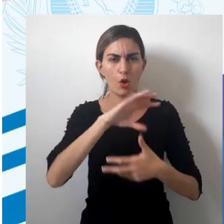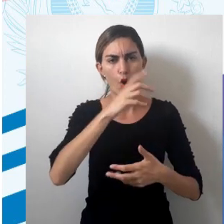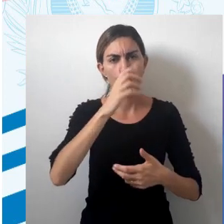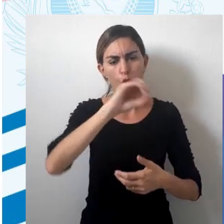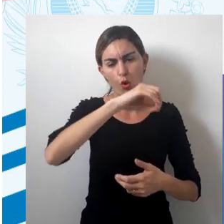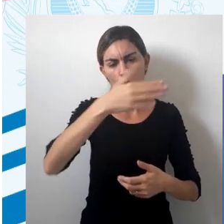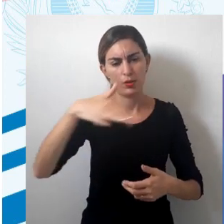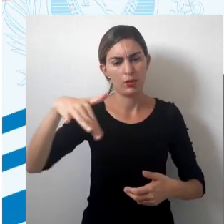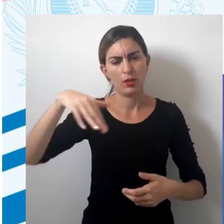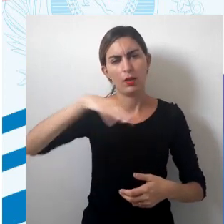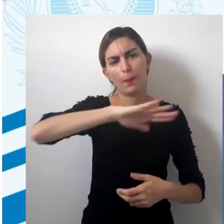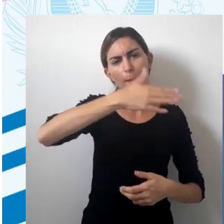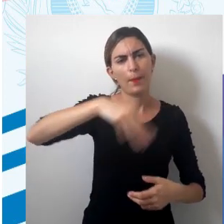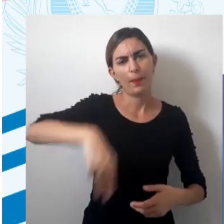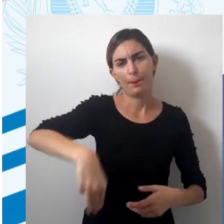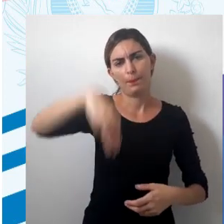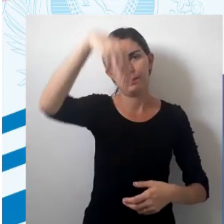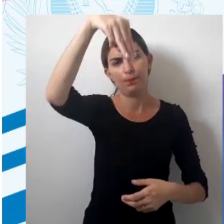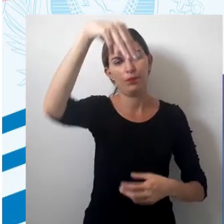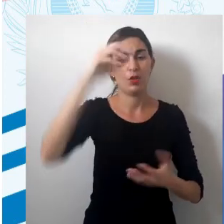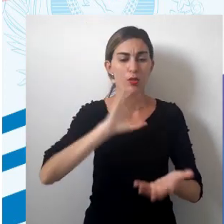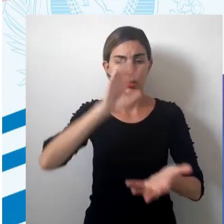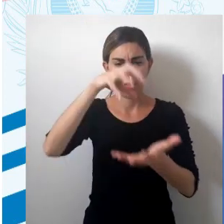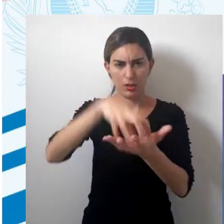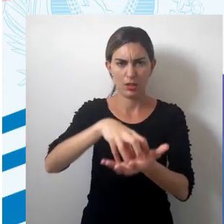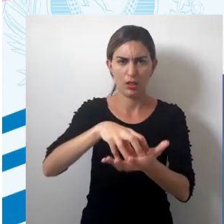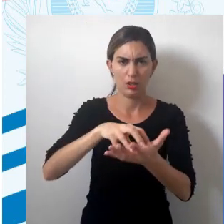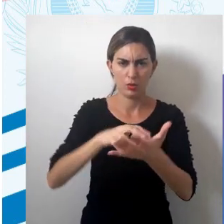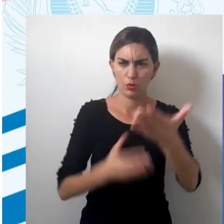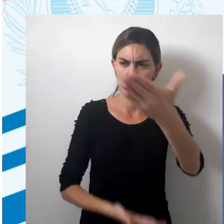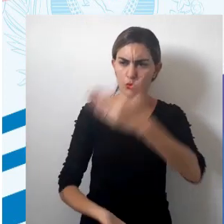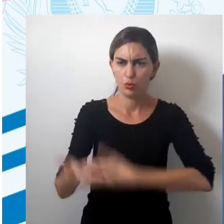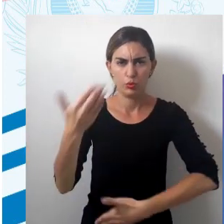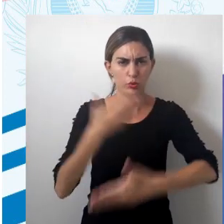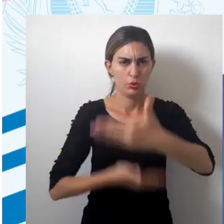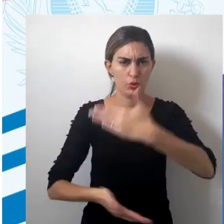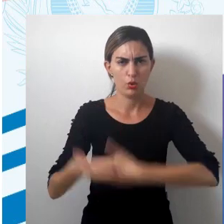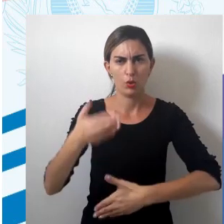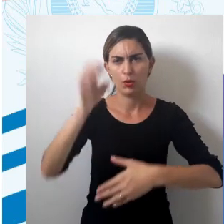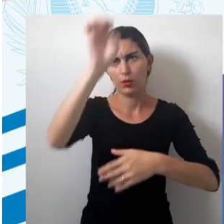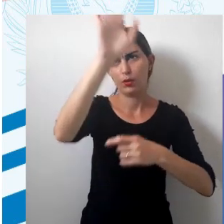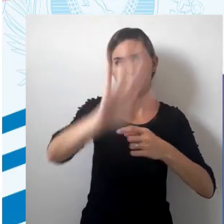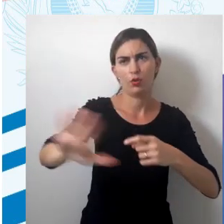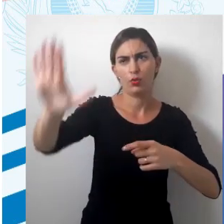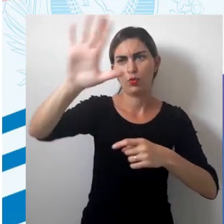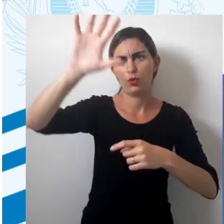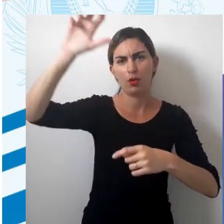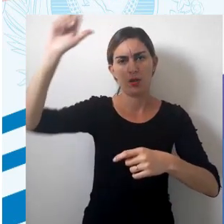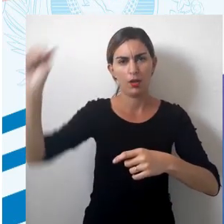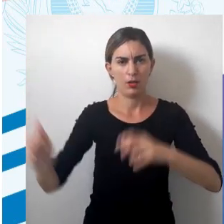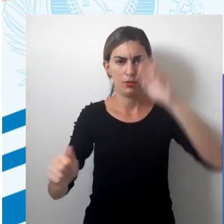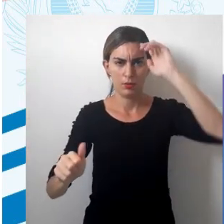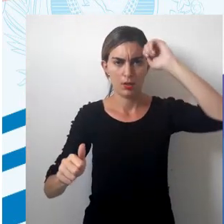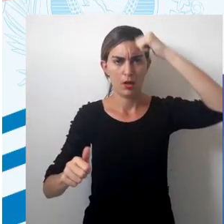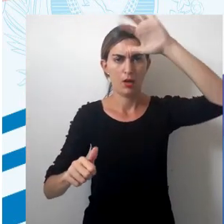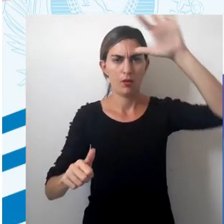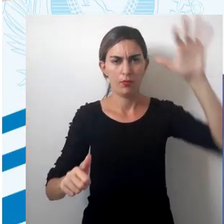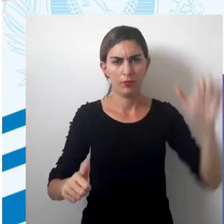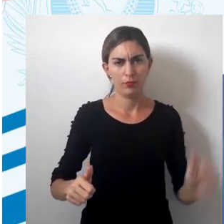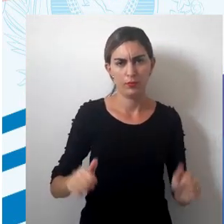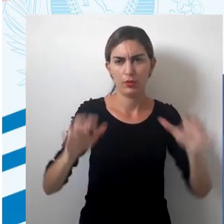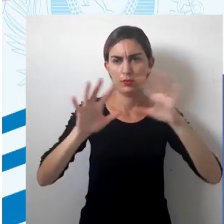oceano, o mar Mediterrâneo como sendo o centro das trocas e a Europa, Ásia e África estando ali,